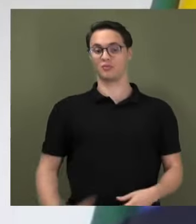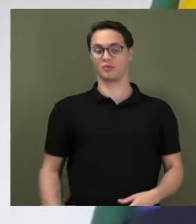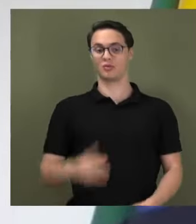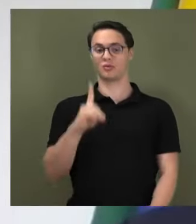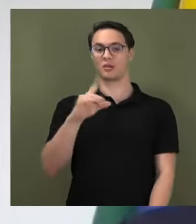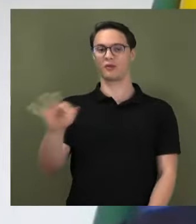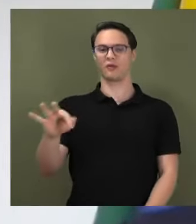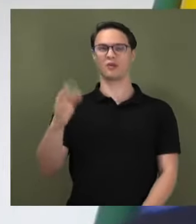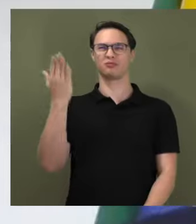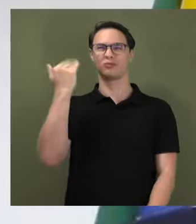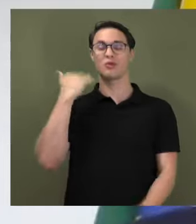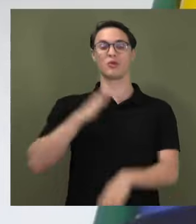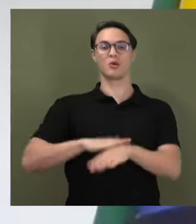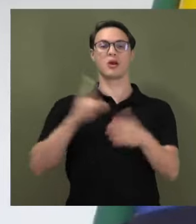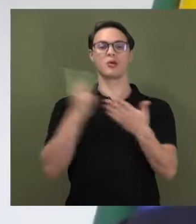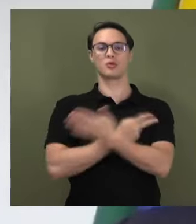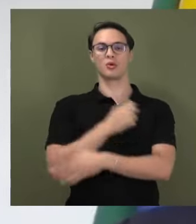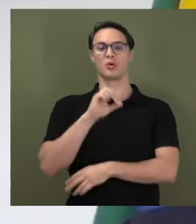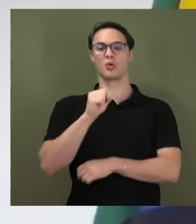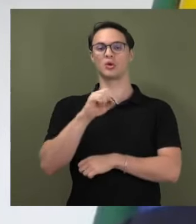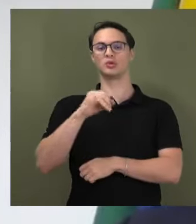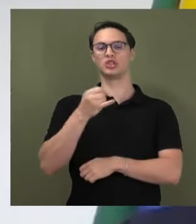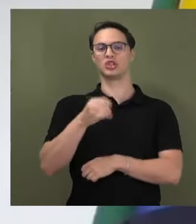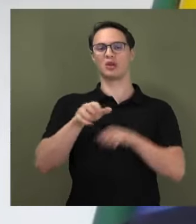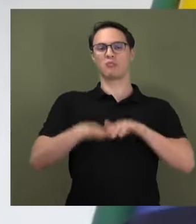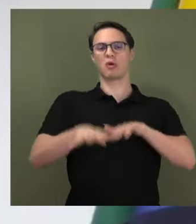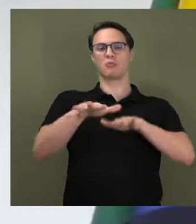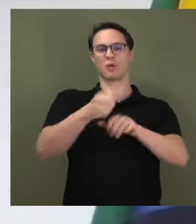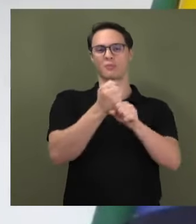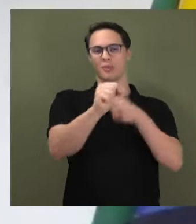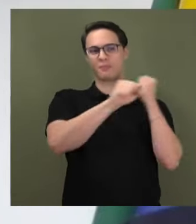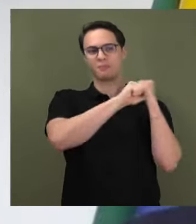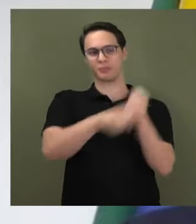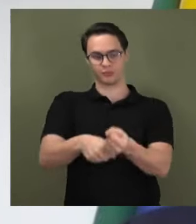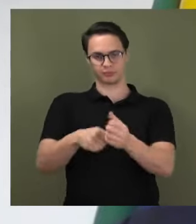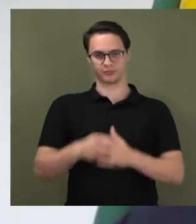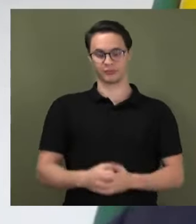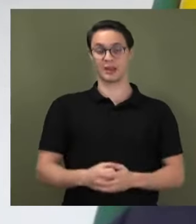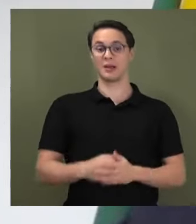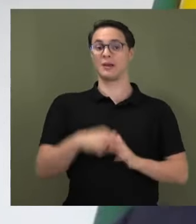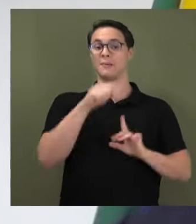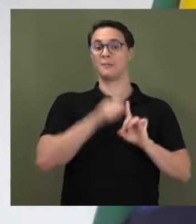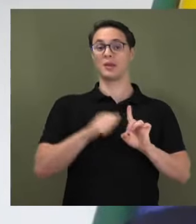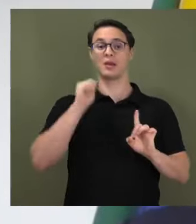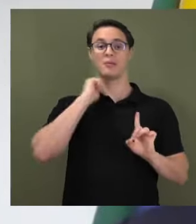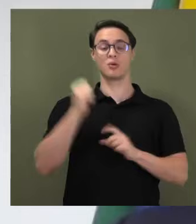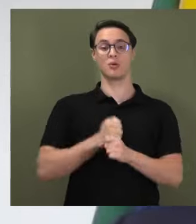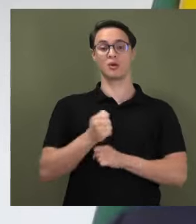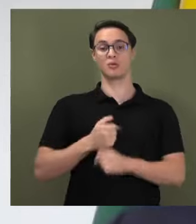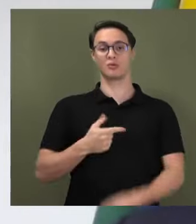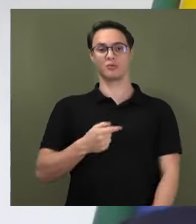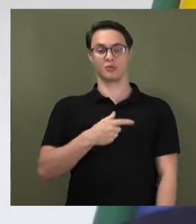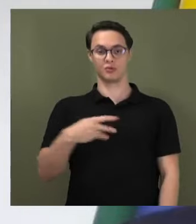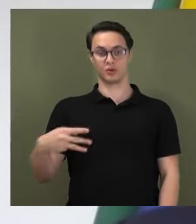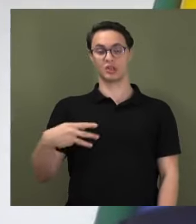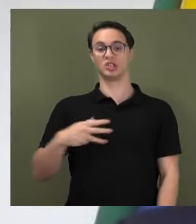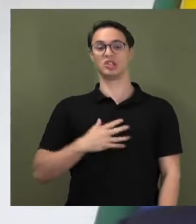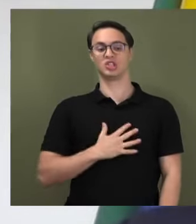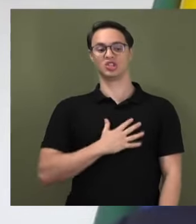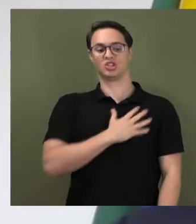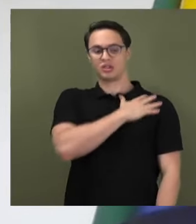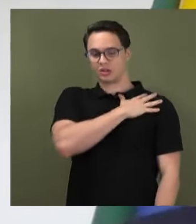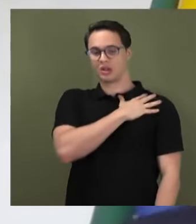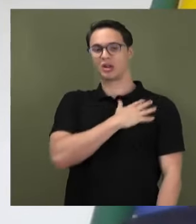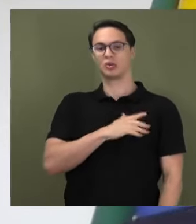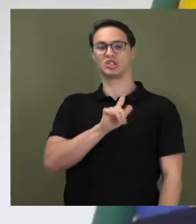acontecimentos de 8 de janeiro. Quando em abril de 2023, o general Gonçalves Dias, ninguém esqueceu, nós não